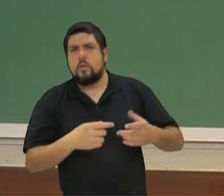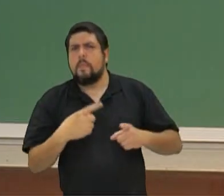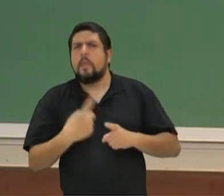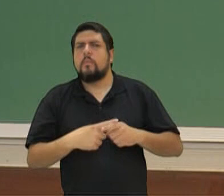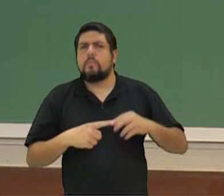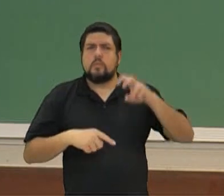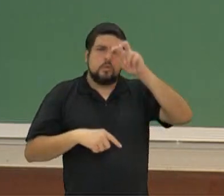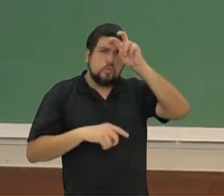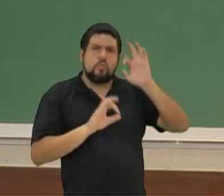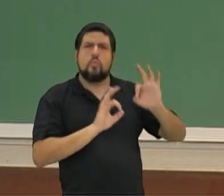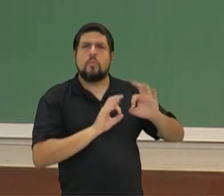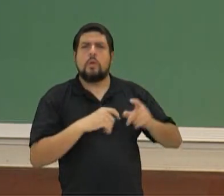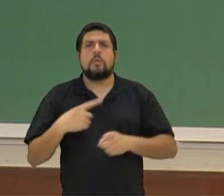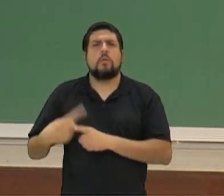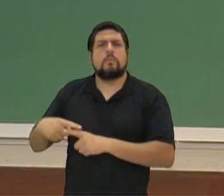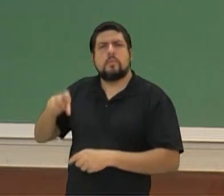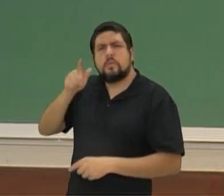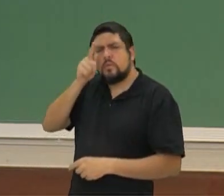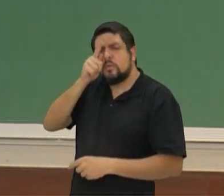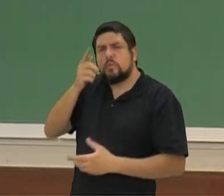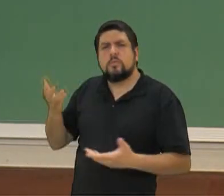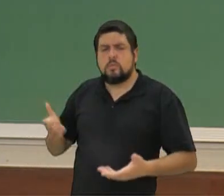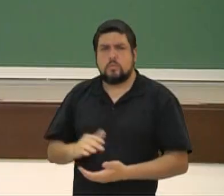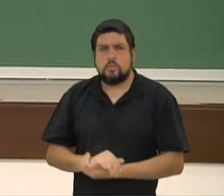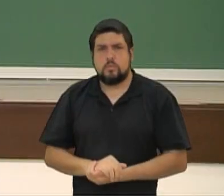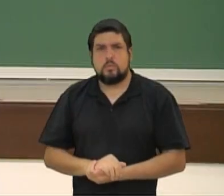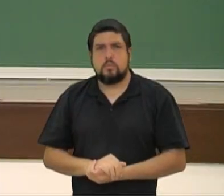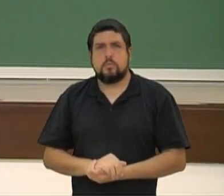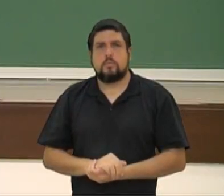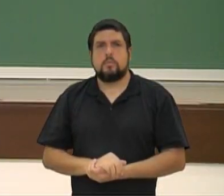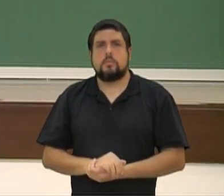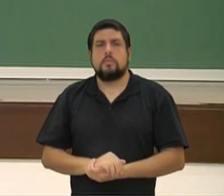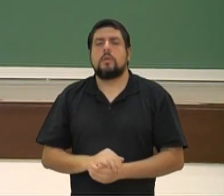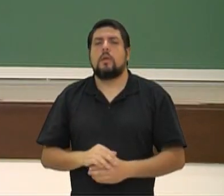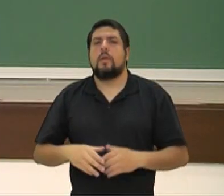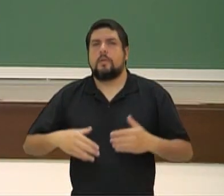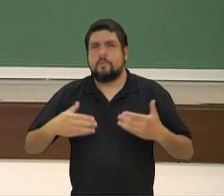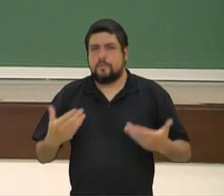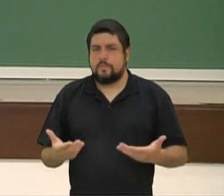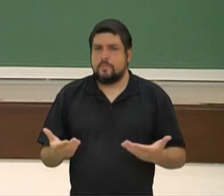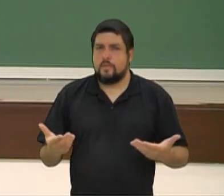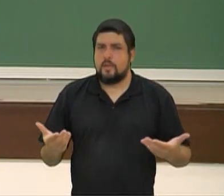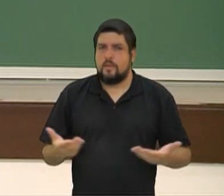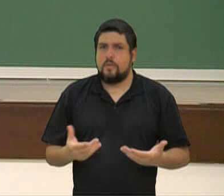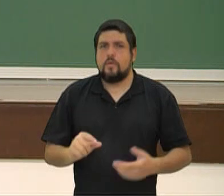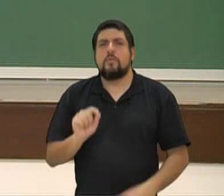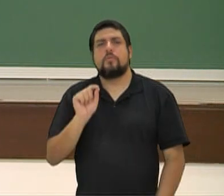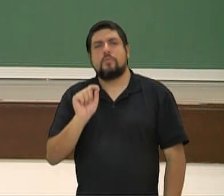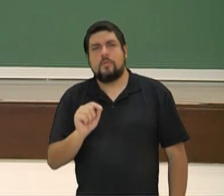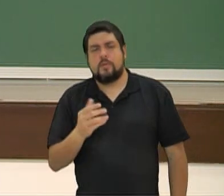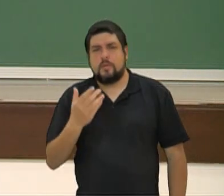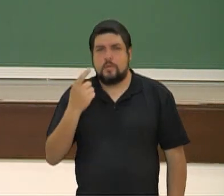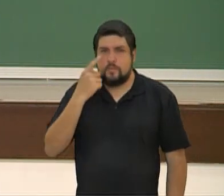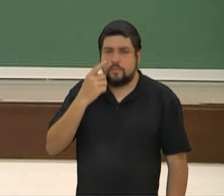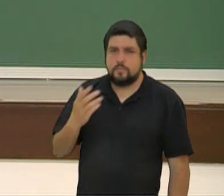Por que foi grego? É isso que nós vamos estudar hoje. Para isso, eu trago o nosso grande, ou pelo menos, era o nome dele,